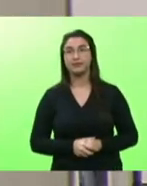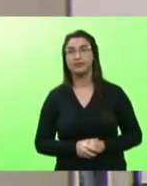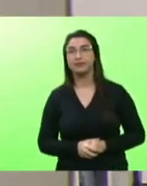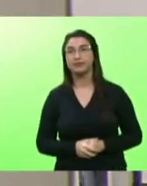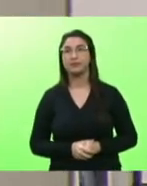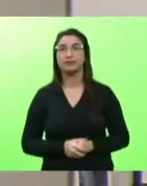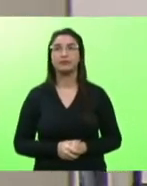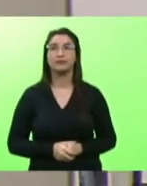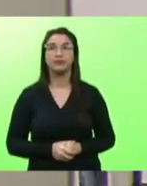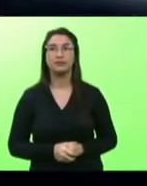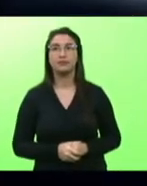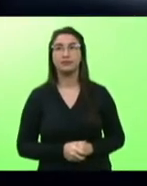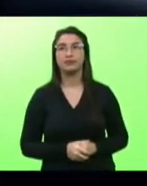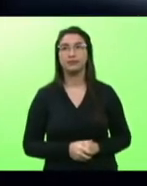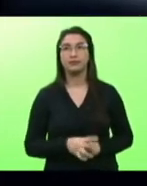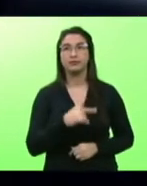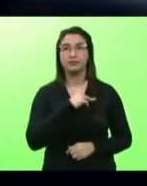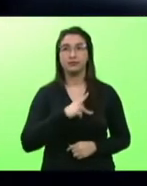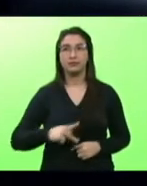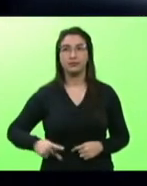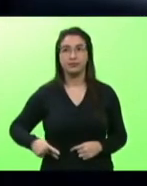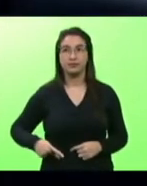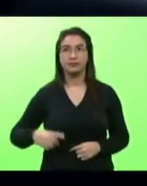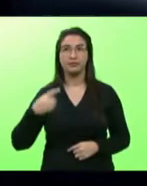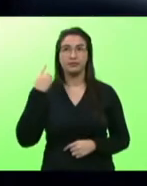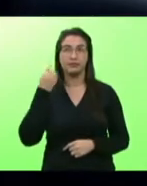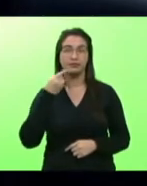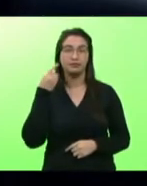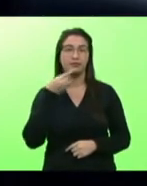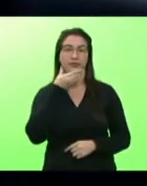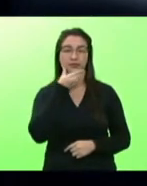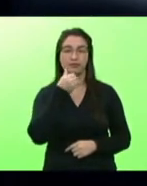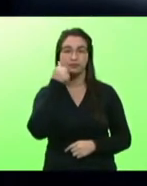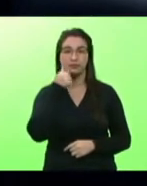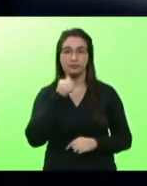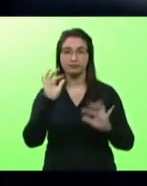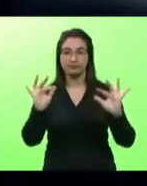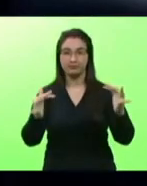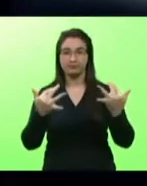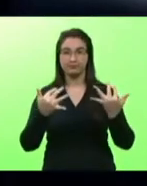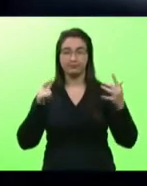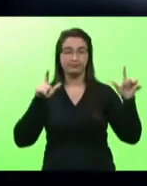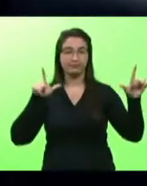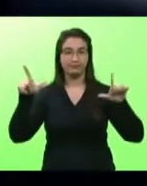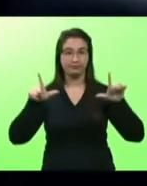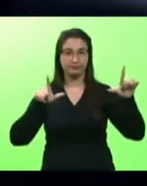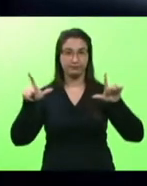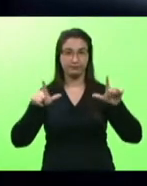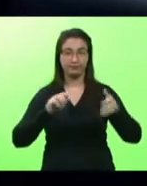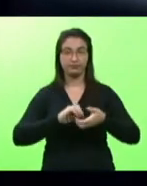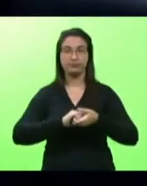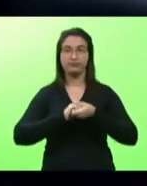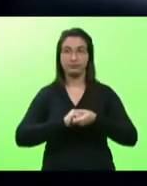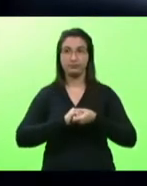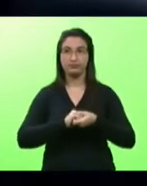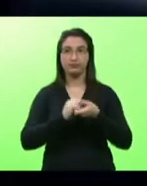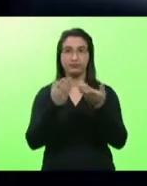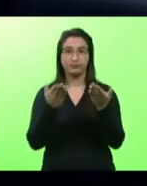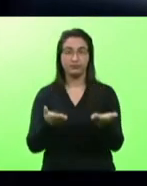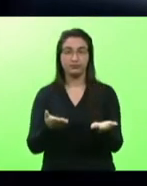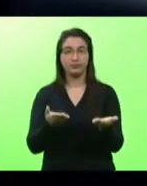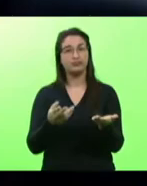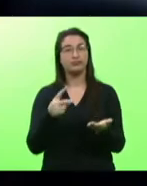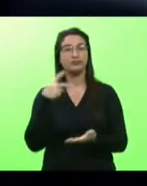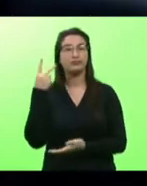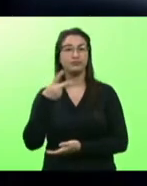deputados senhoras deputadas estimados catarinenses que nos acompanham cumprimento especial aqui o vereador por Siva de